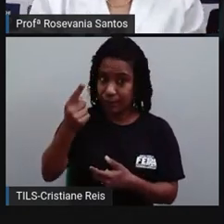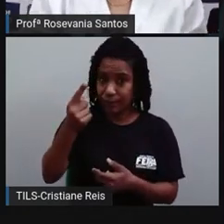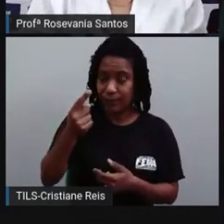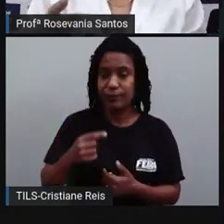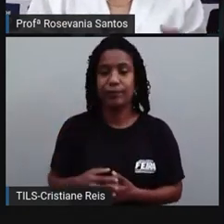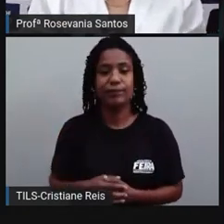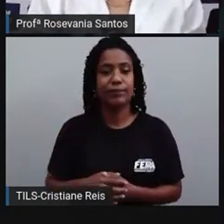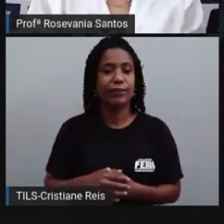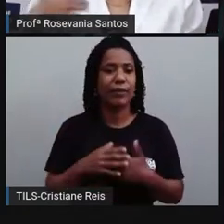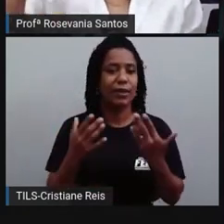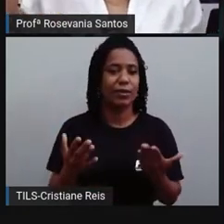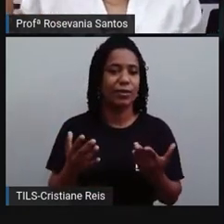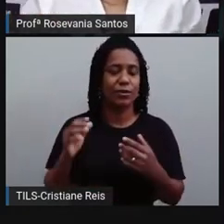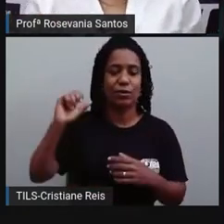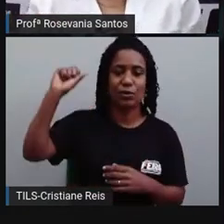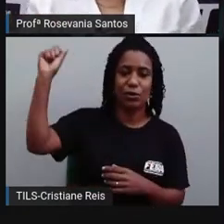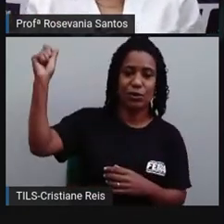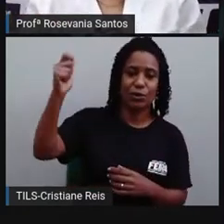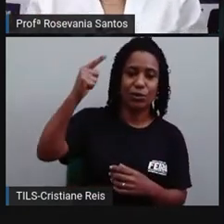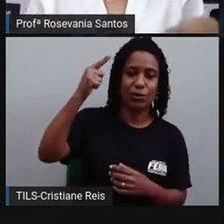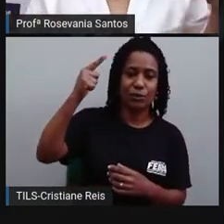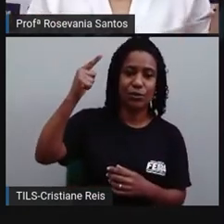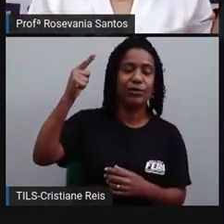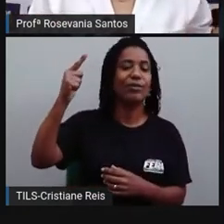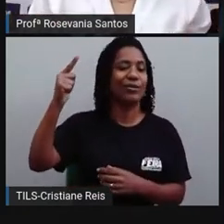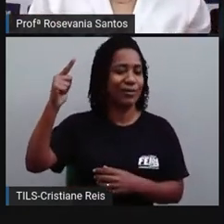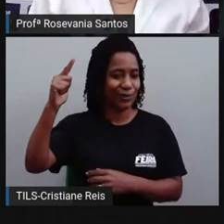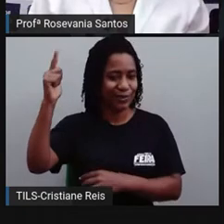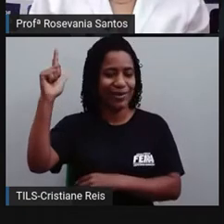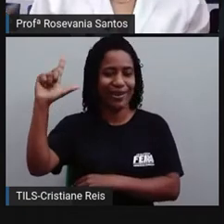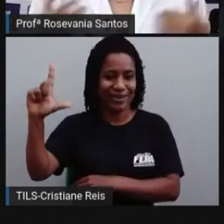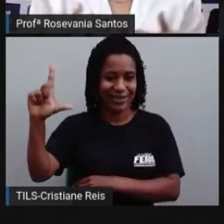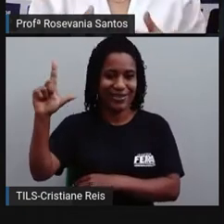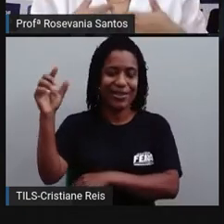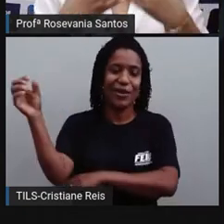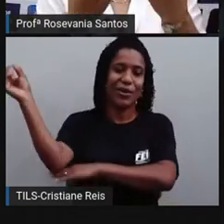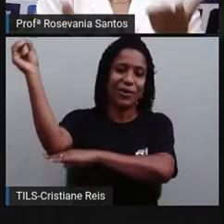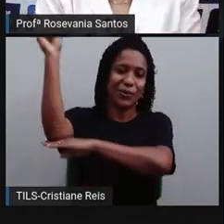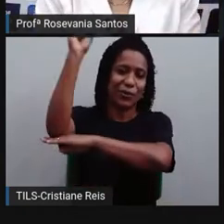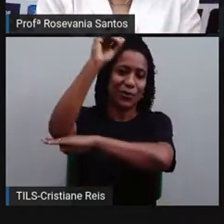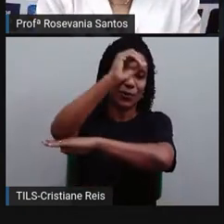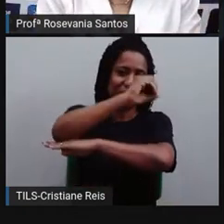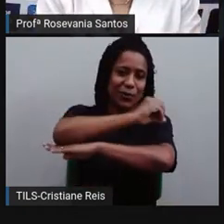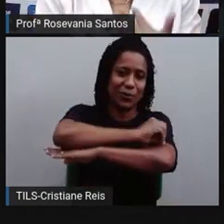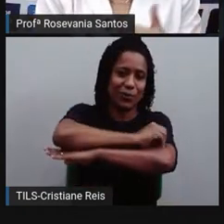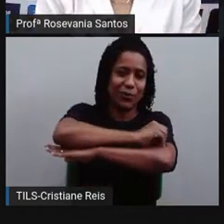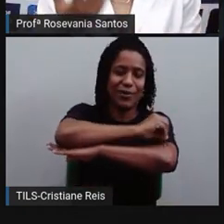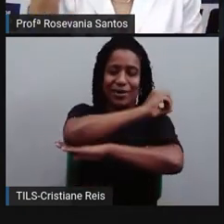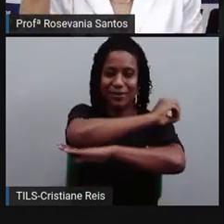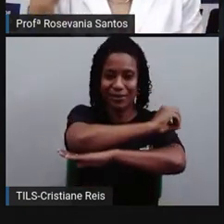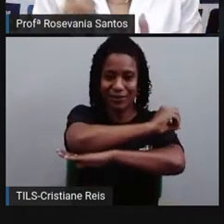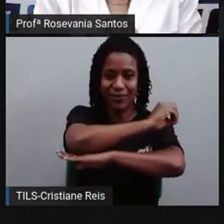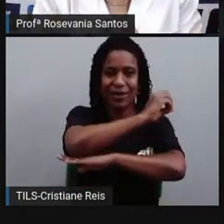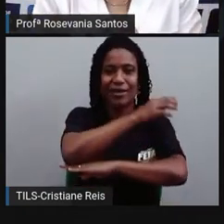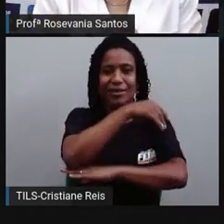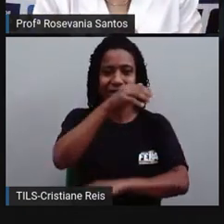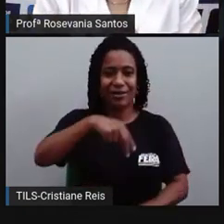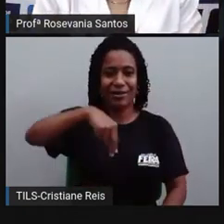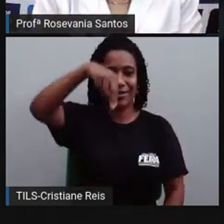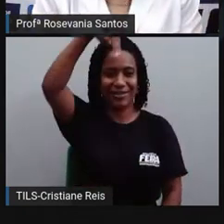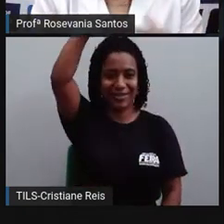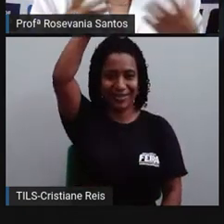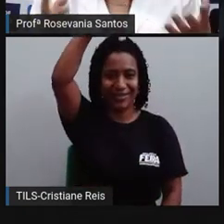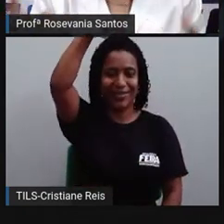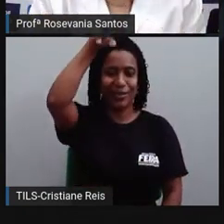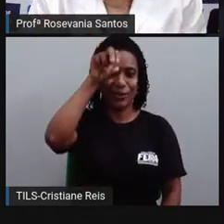Por isso que a gente diz que o Sol nasce no leste, se põe no oeste, tudo que está à nossa frente é norte, tudo que está atrás da gente é